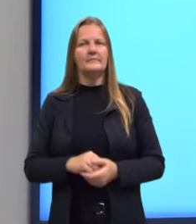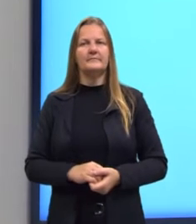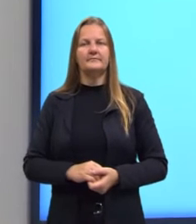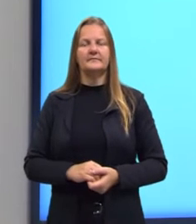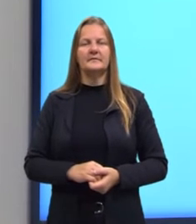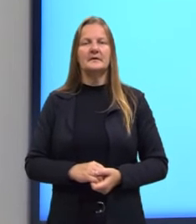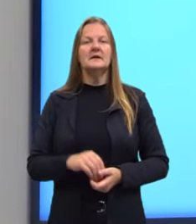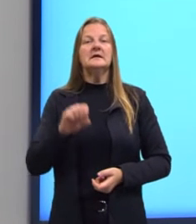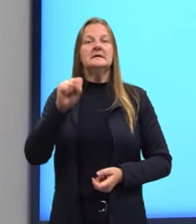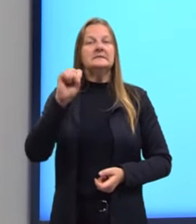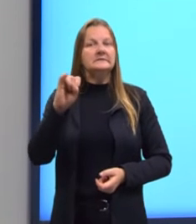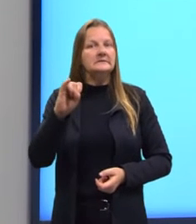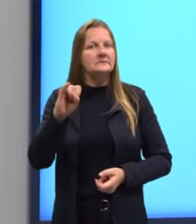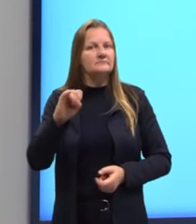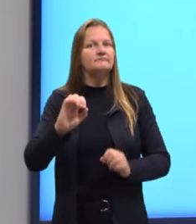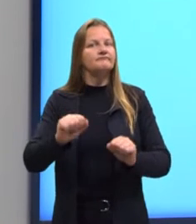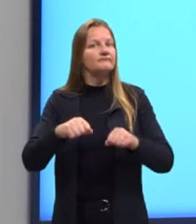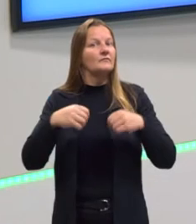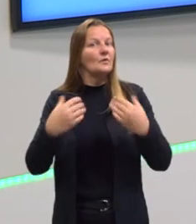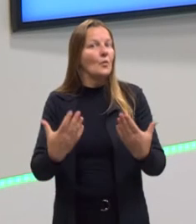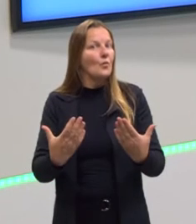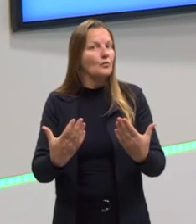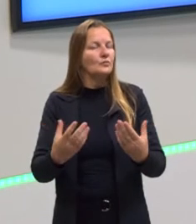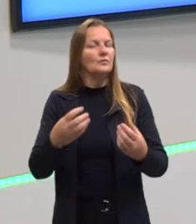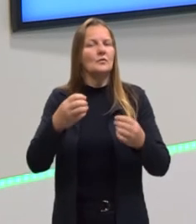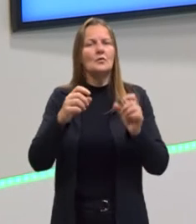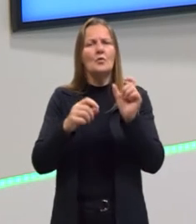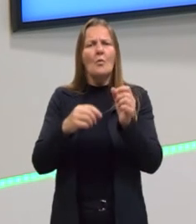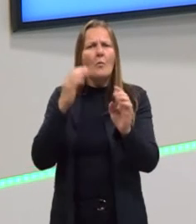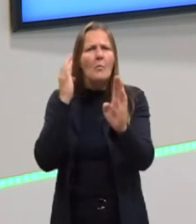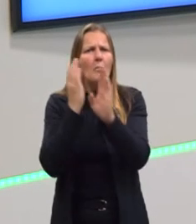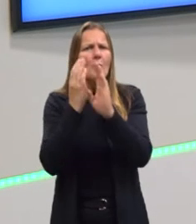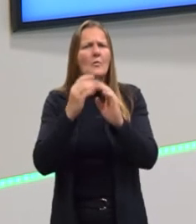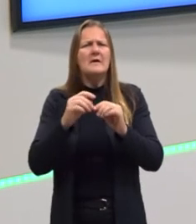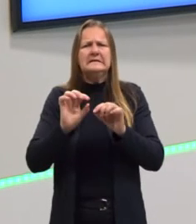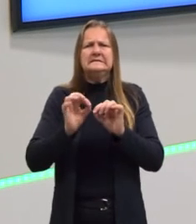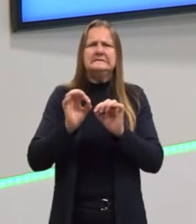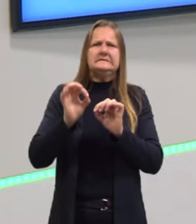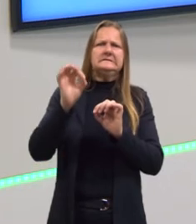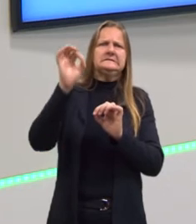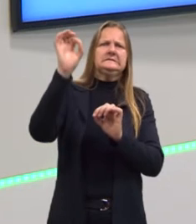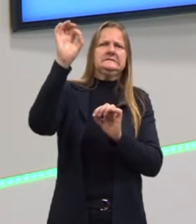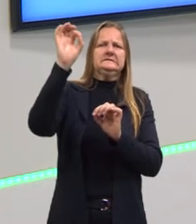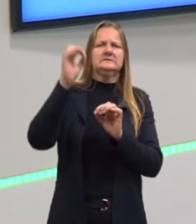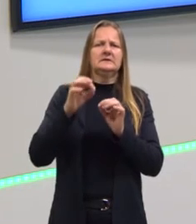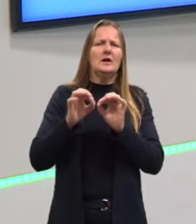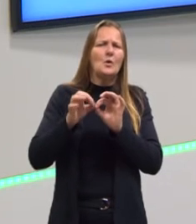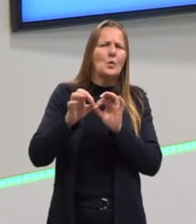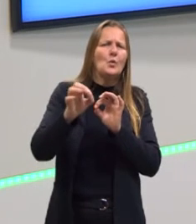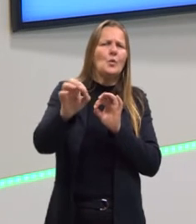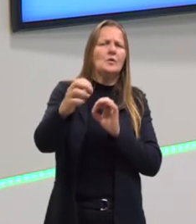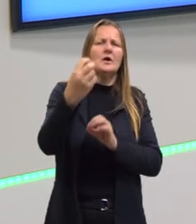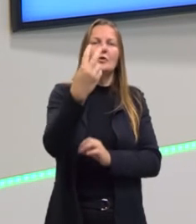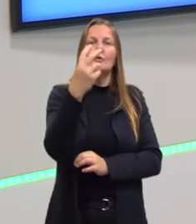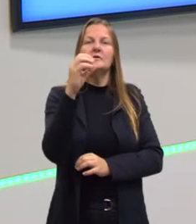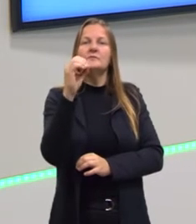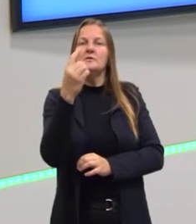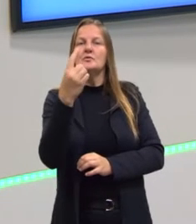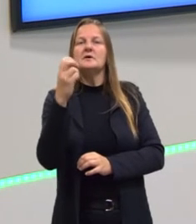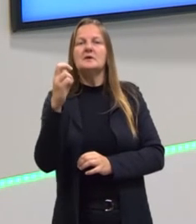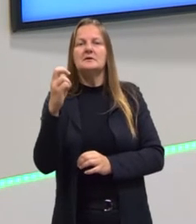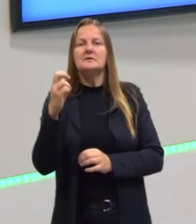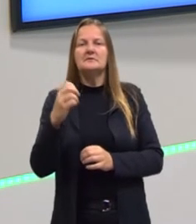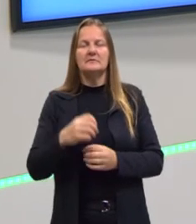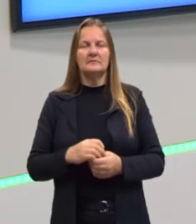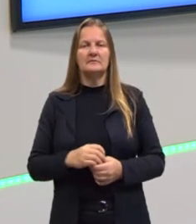Quando a gente fala assim em descobrir um termo muito alto em uma sequência que fica inviável da gente